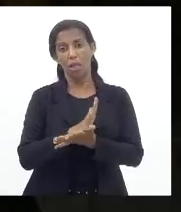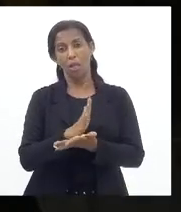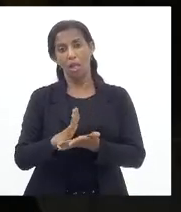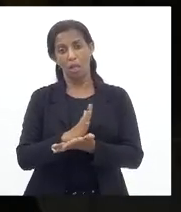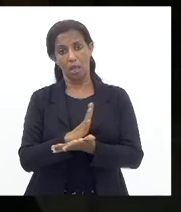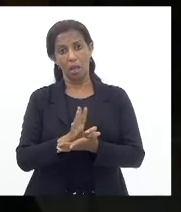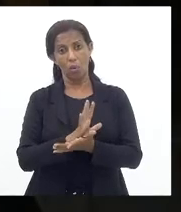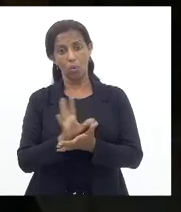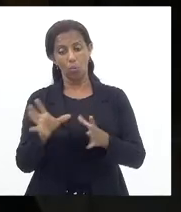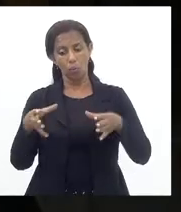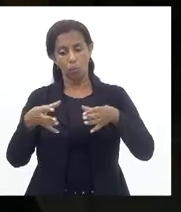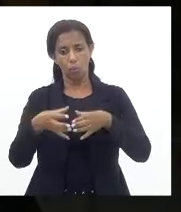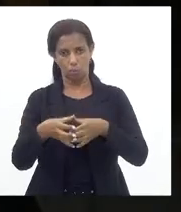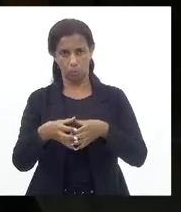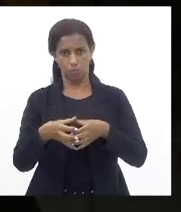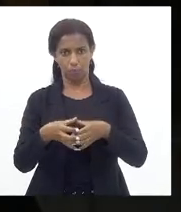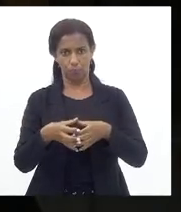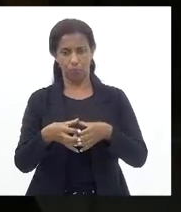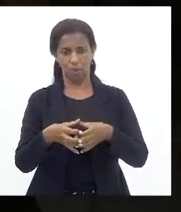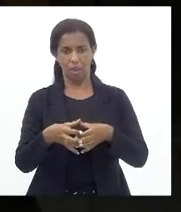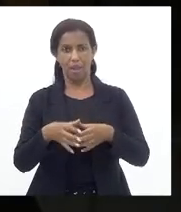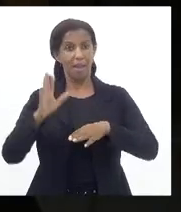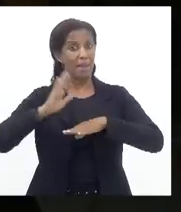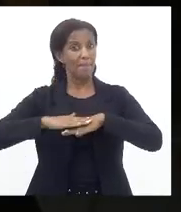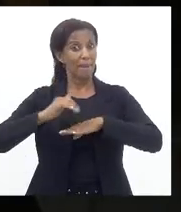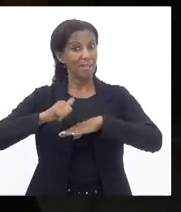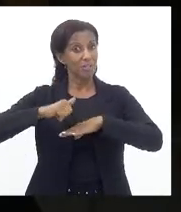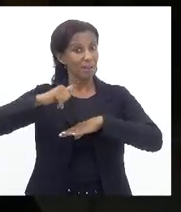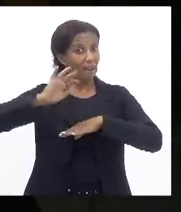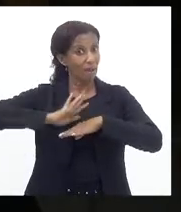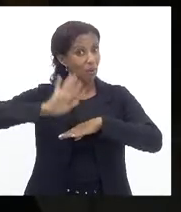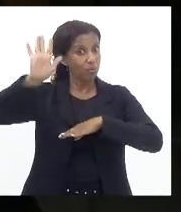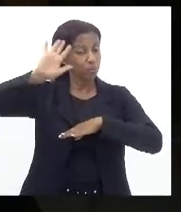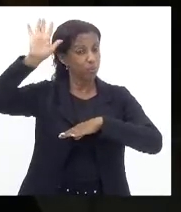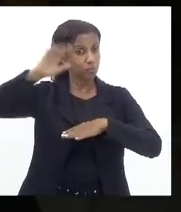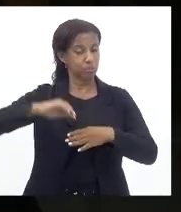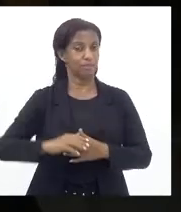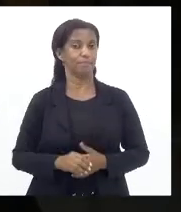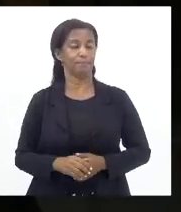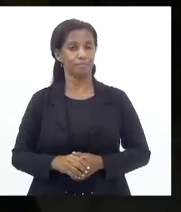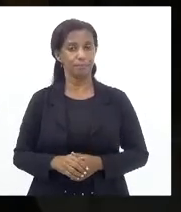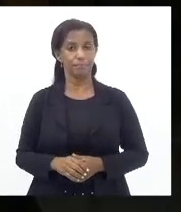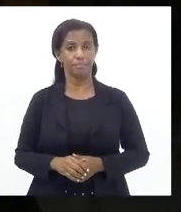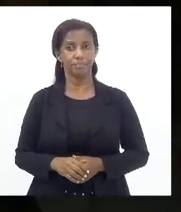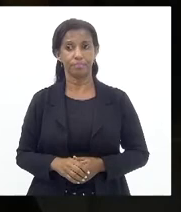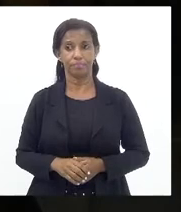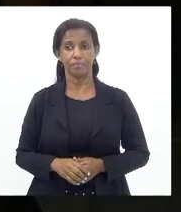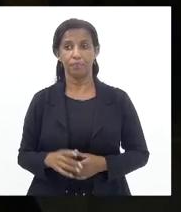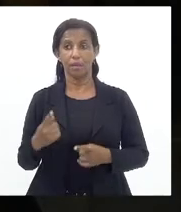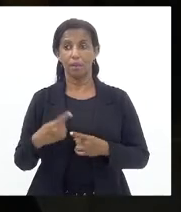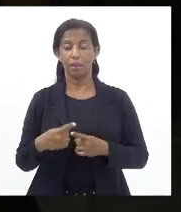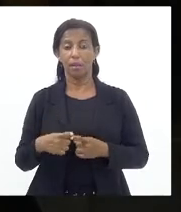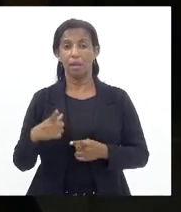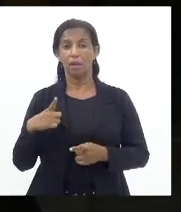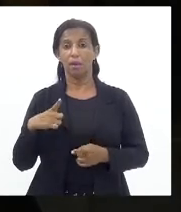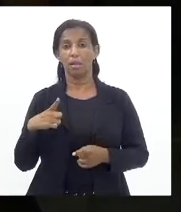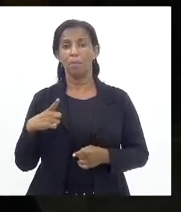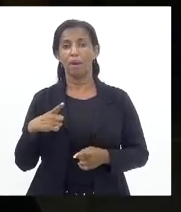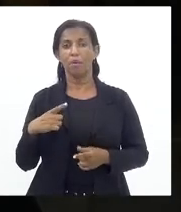Comunidades É até Mais caro Deputada Célia Jordão Porque tem O